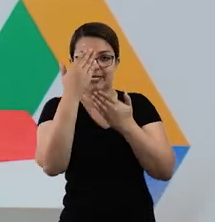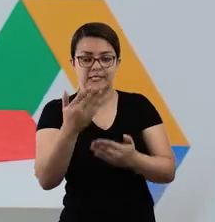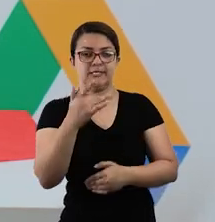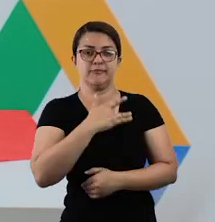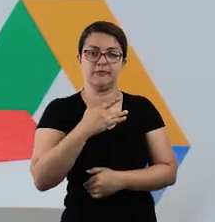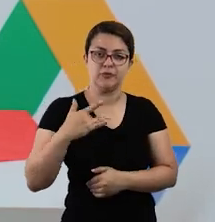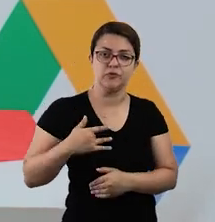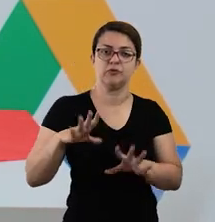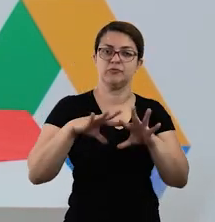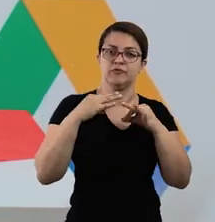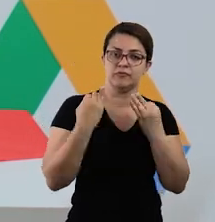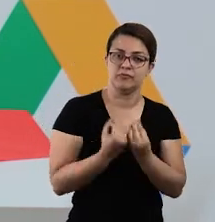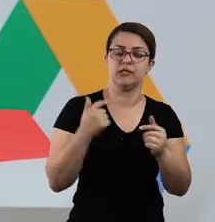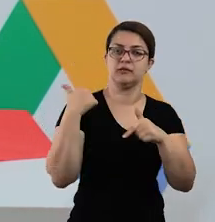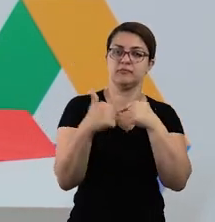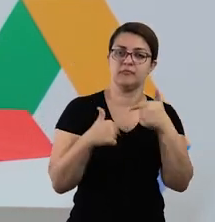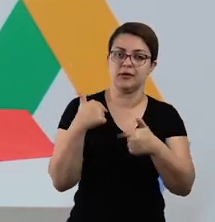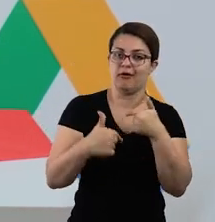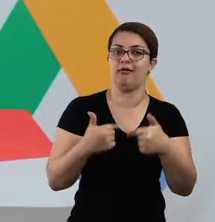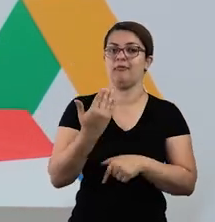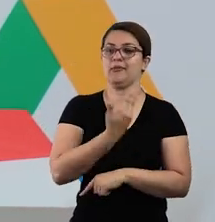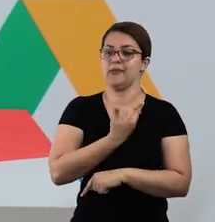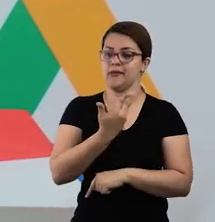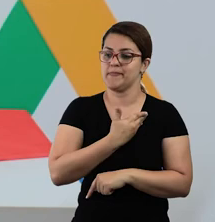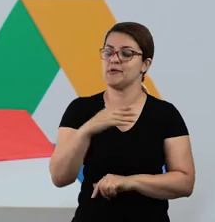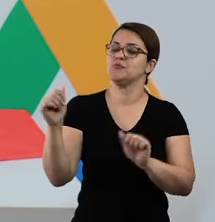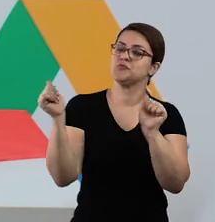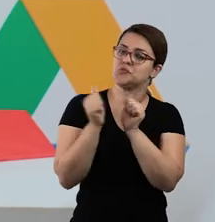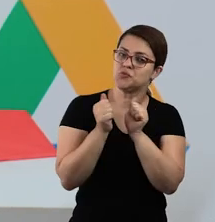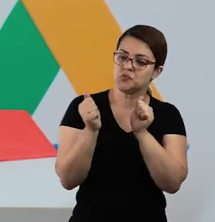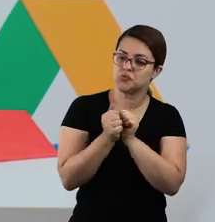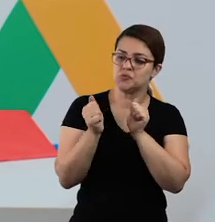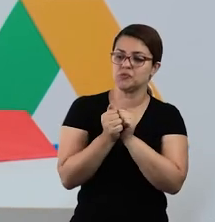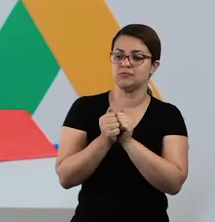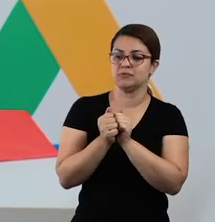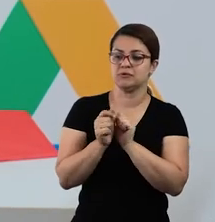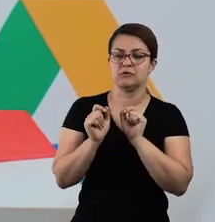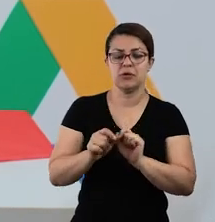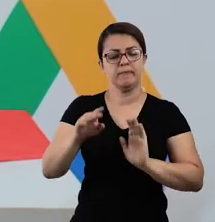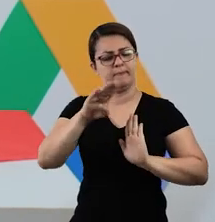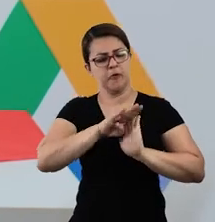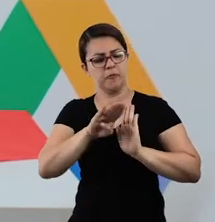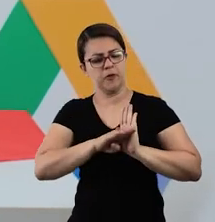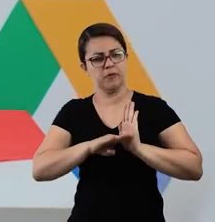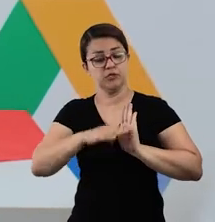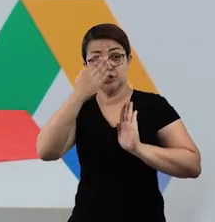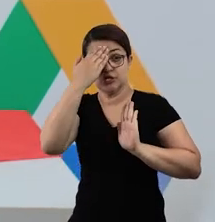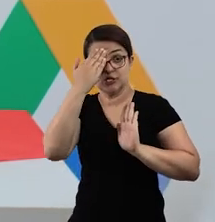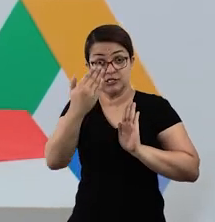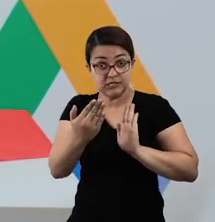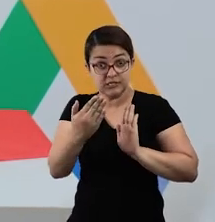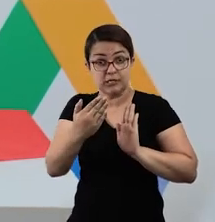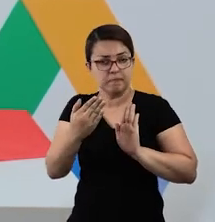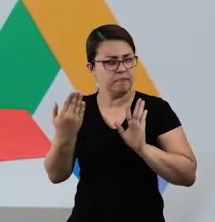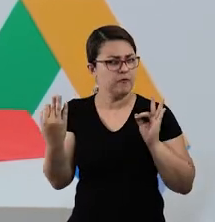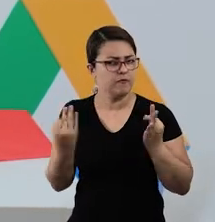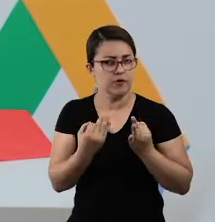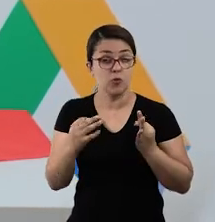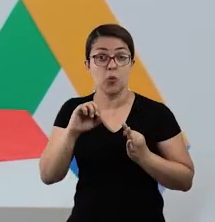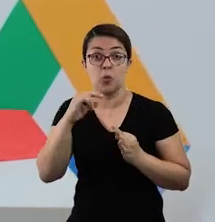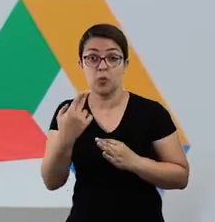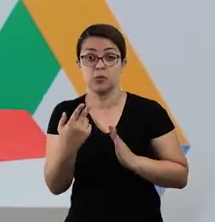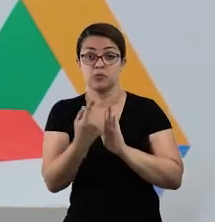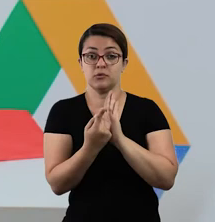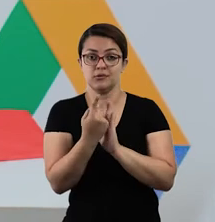pela família, pelo trabalho, pelos amigos, os friends. Então, vai fazer uma lista bem bonita e caprichada, ou um